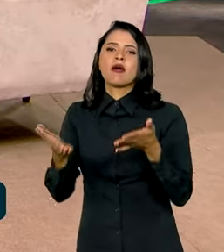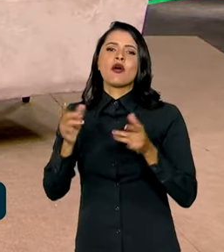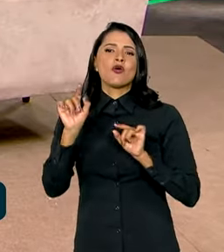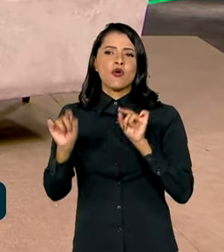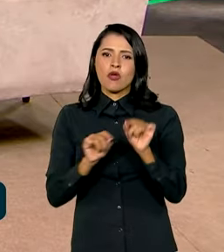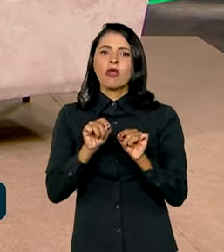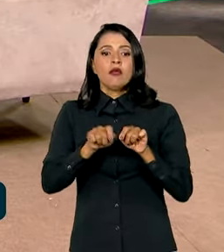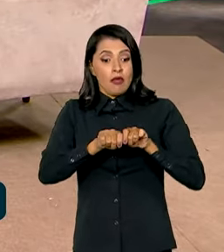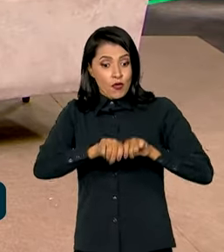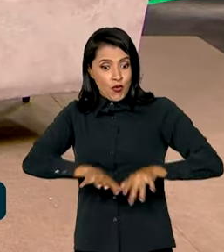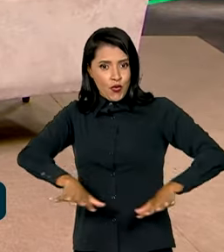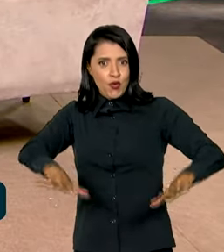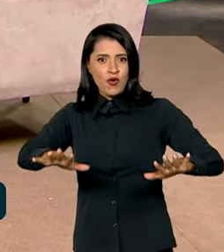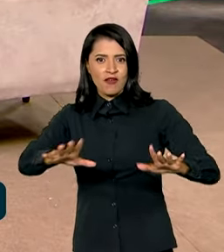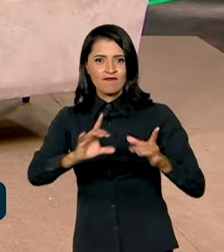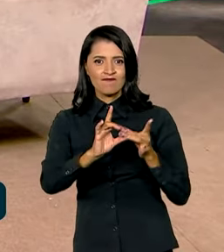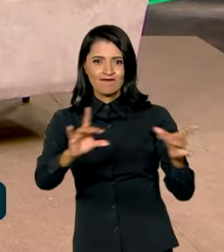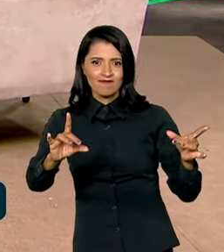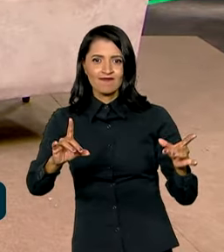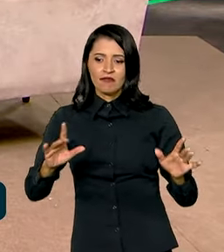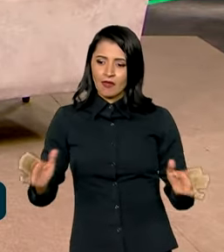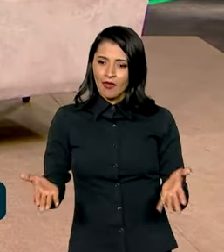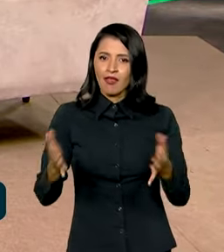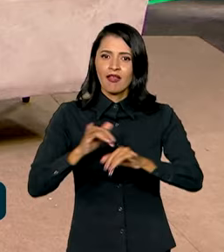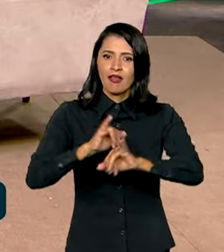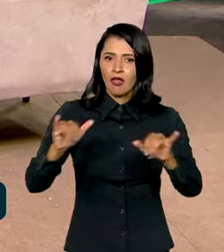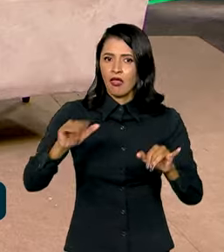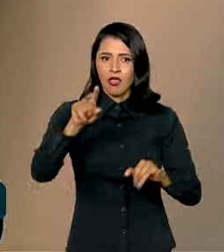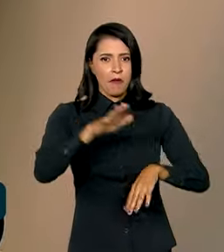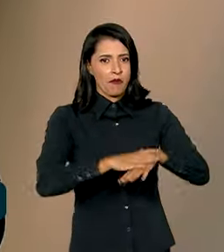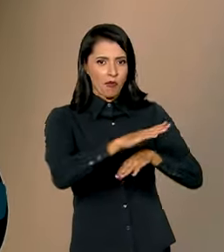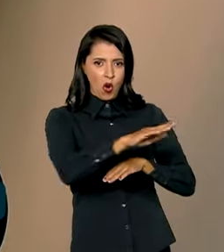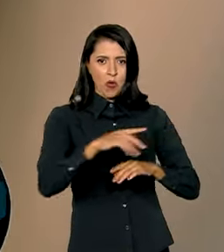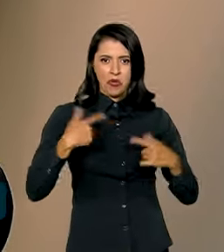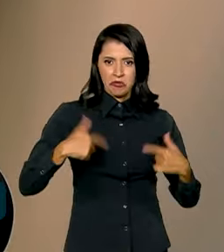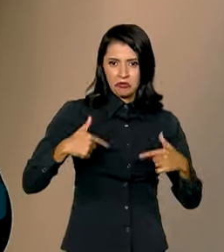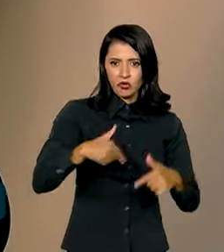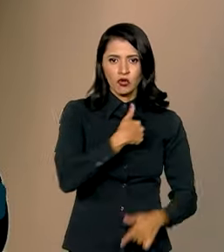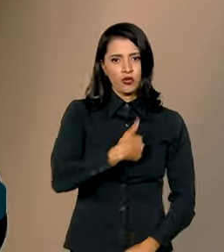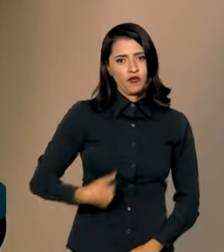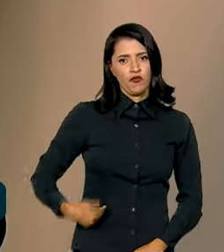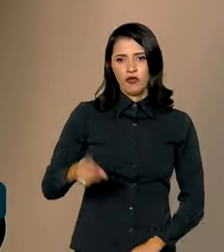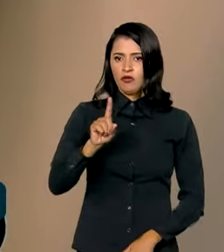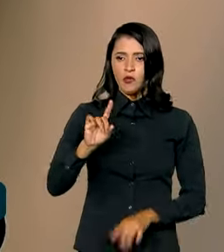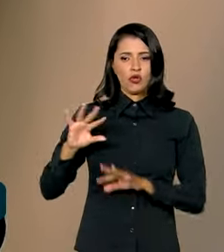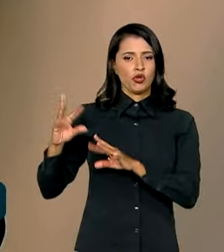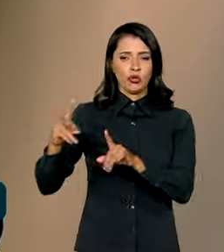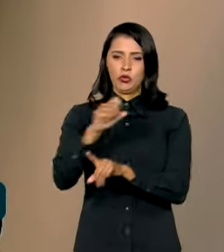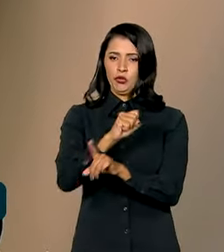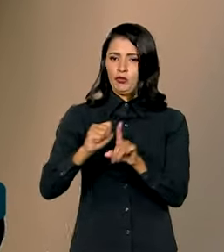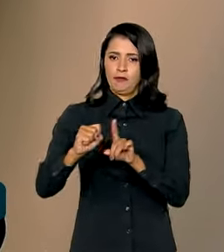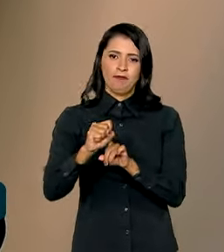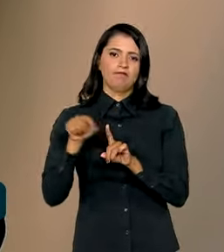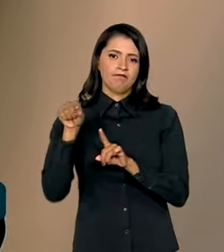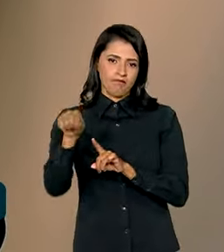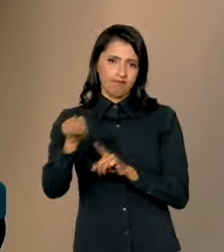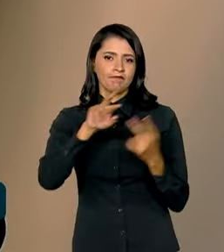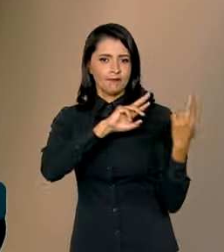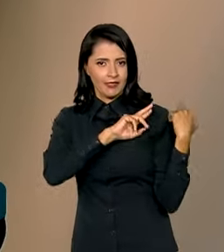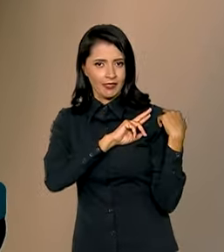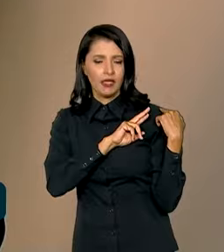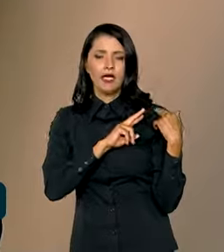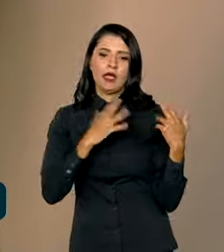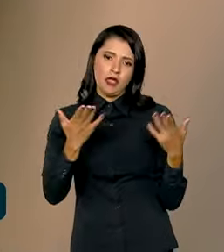disseminado. Não como uma ação de governo, mas como uma ação da sociedade como um todo. Eu não acredito